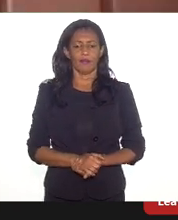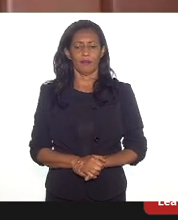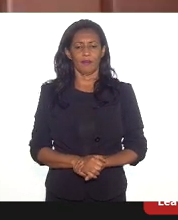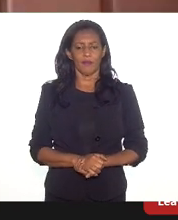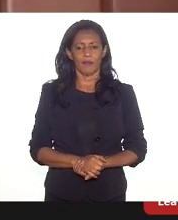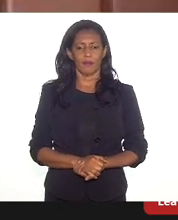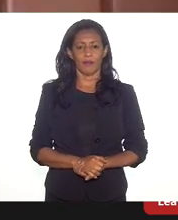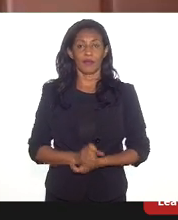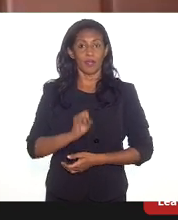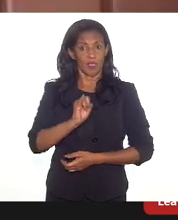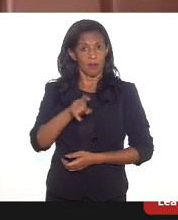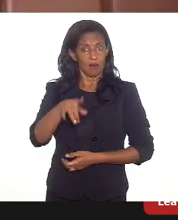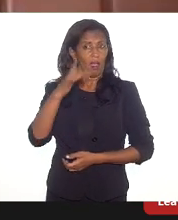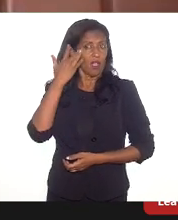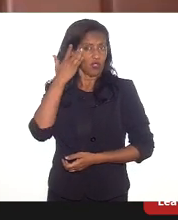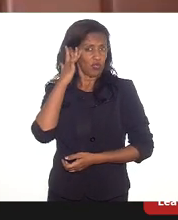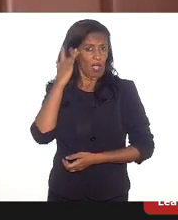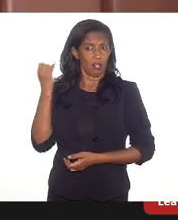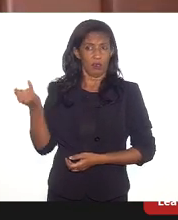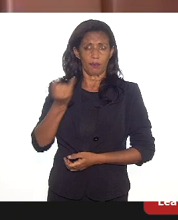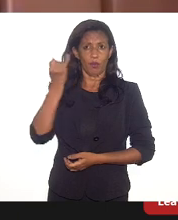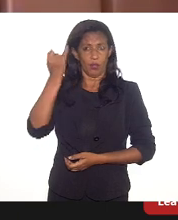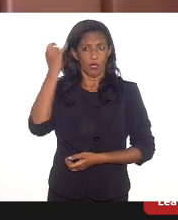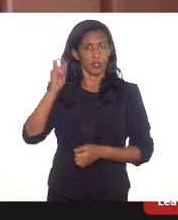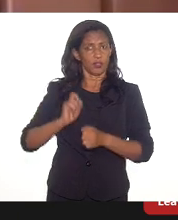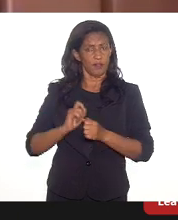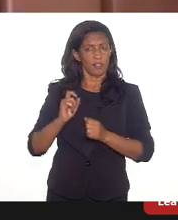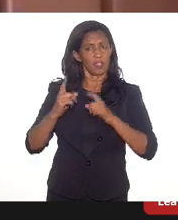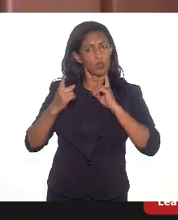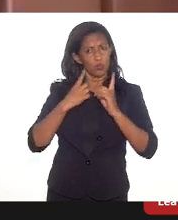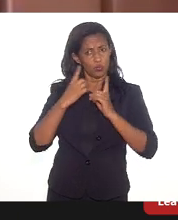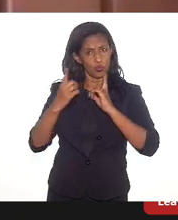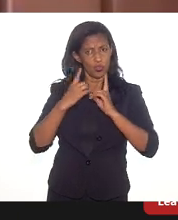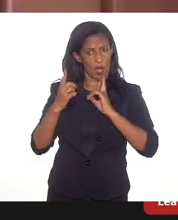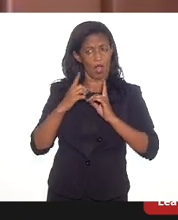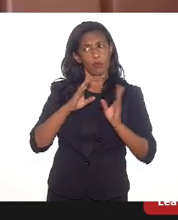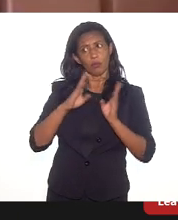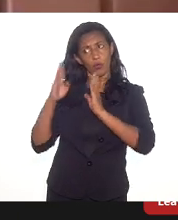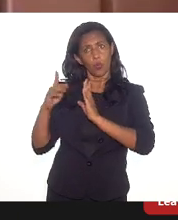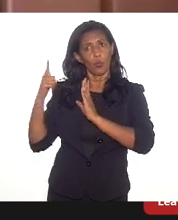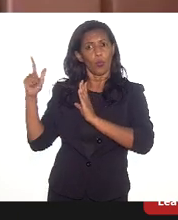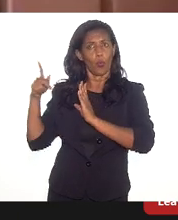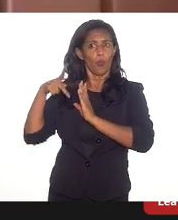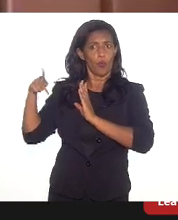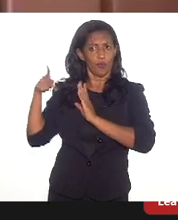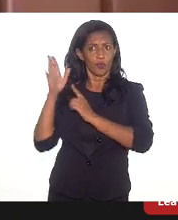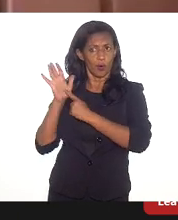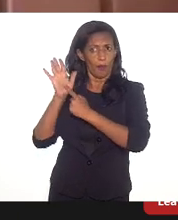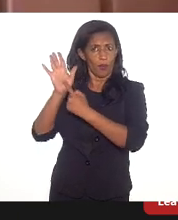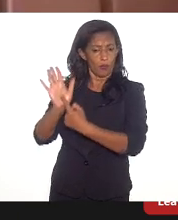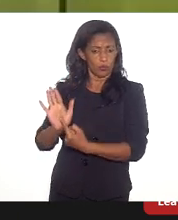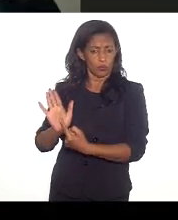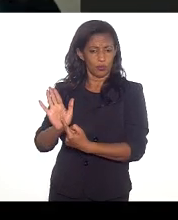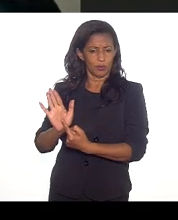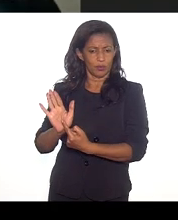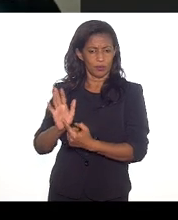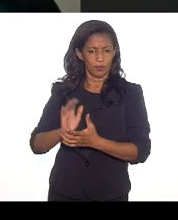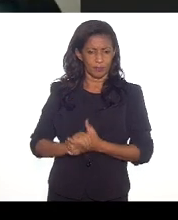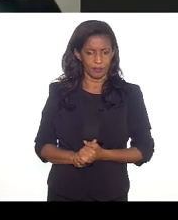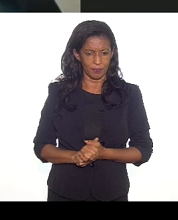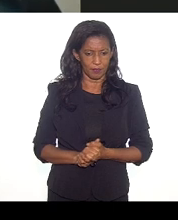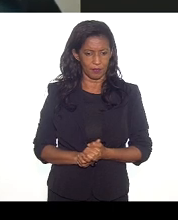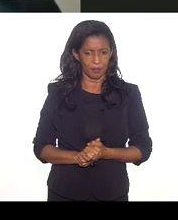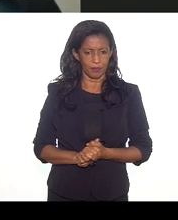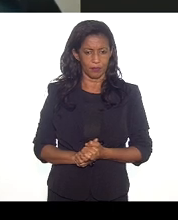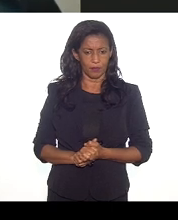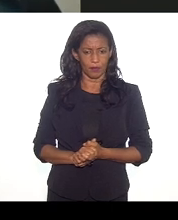senhor achar importante fazer um diálogo com o que o professor Mauro Osório nos expôs... É, é muita das coisas que nós estamos